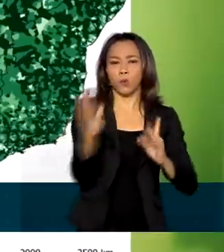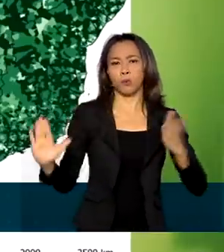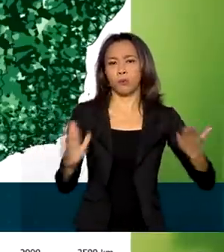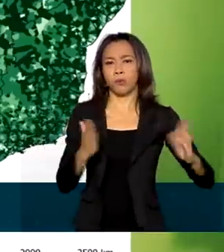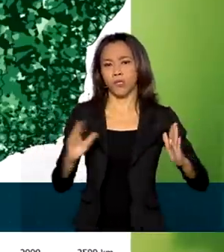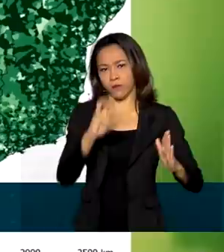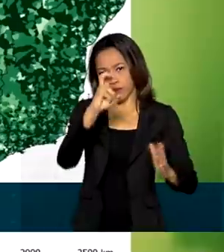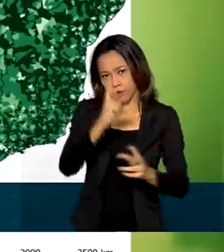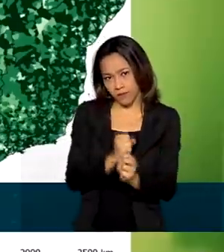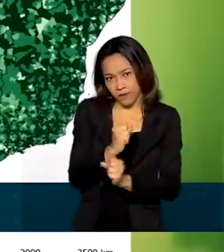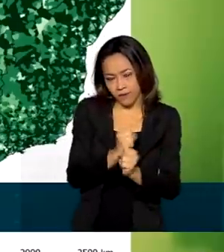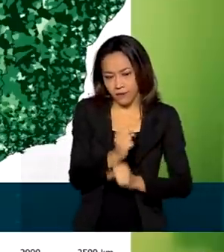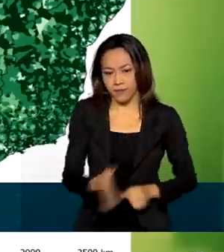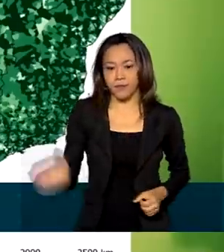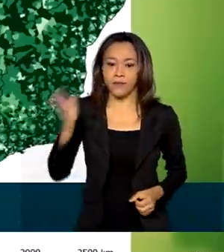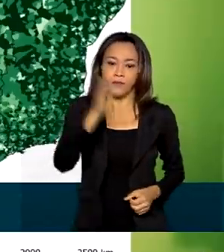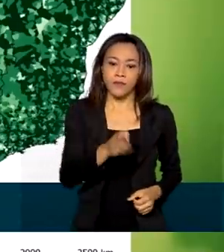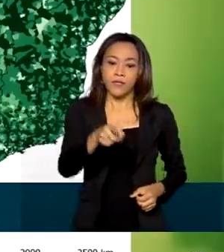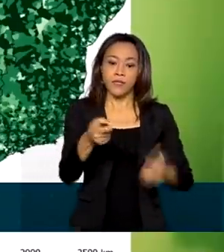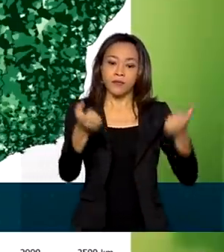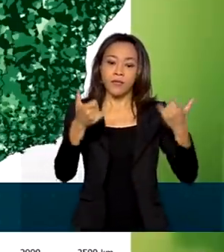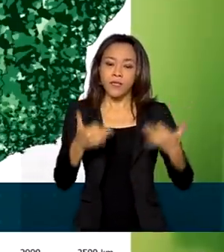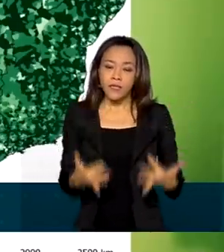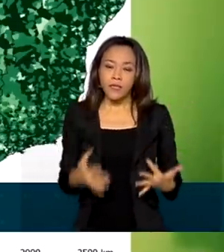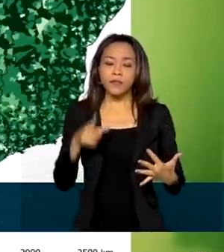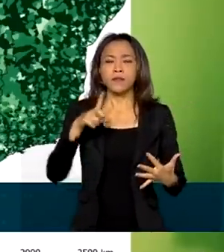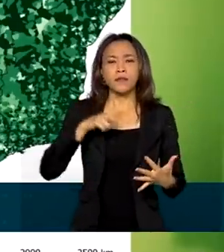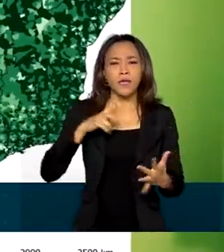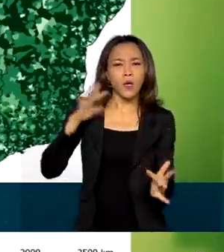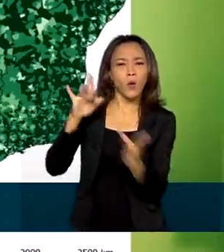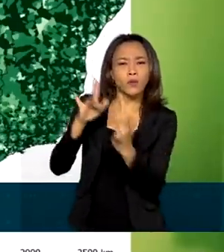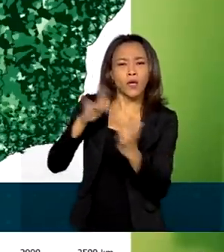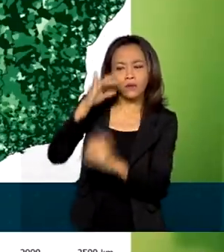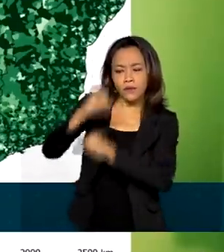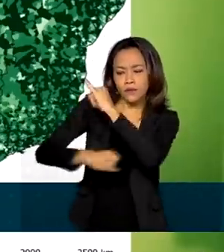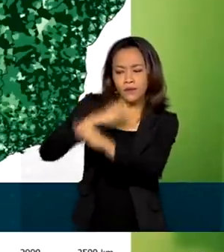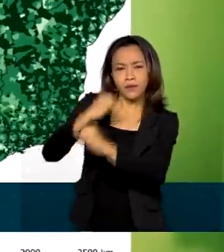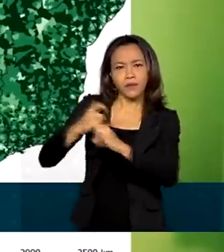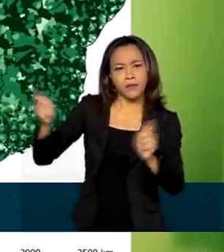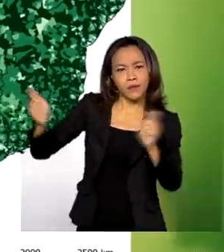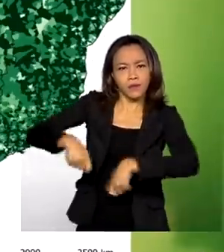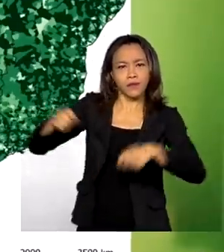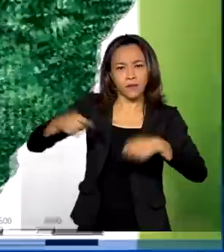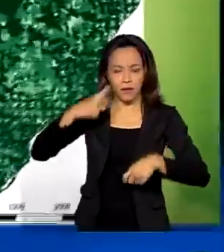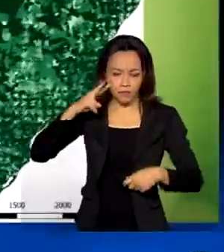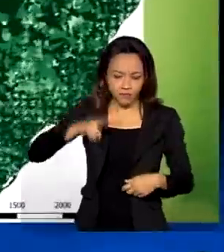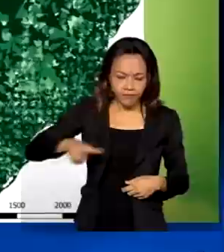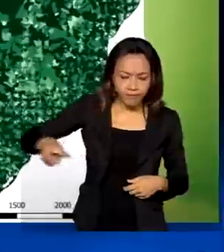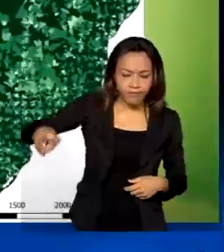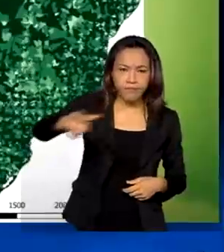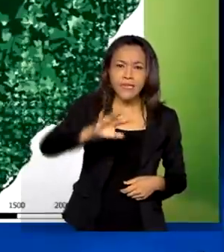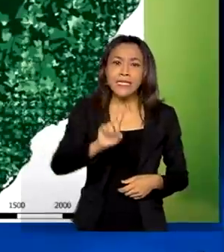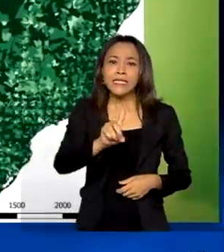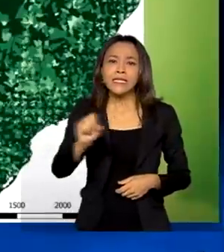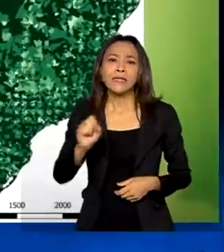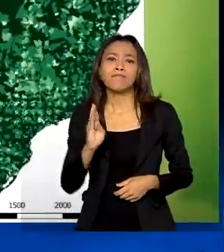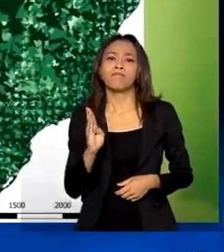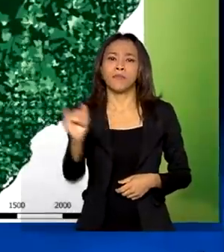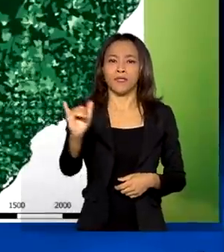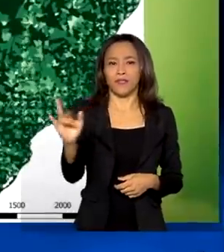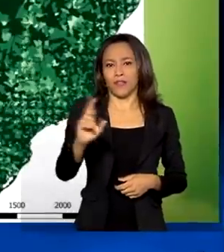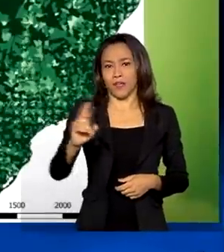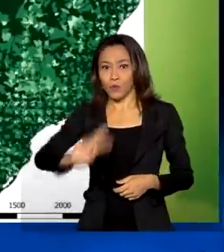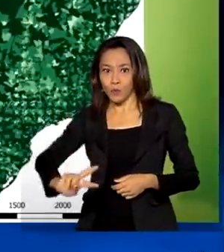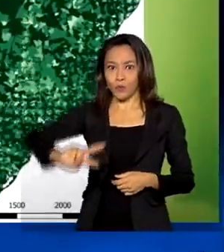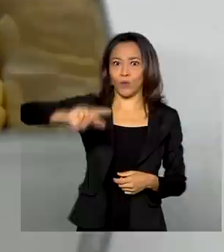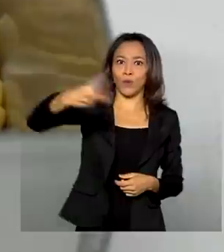incremento e a adoção de estrutura de conectividade é possível nós termos um adicional de algo em torno de 100 bilhões de dólares sobre o valor